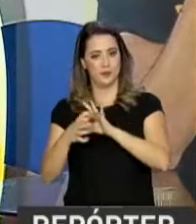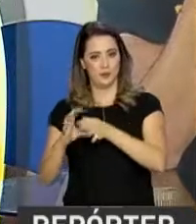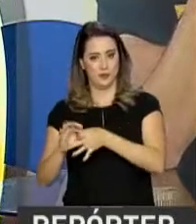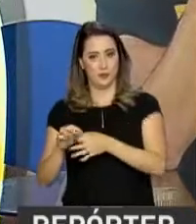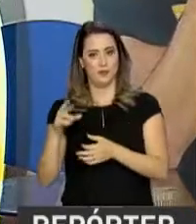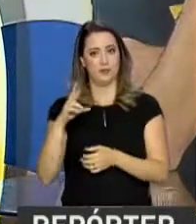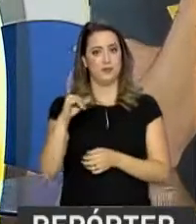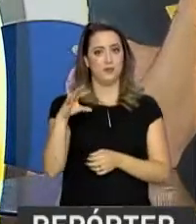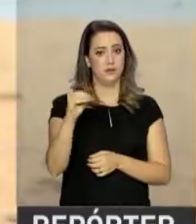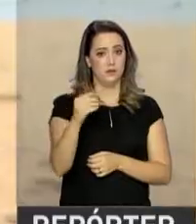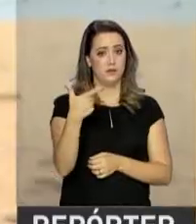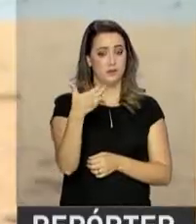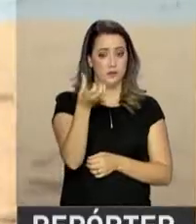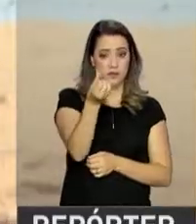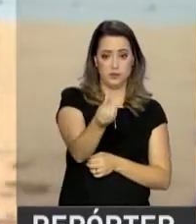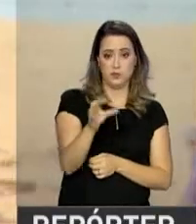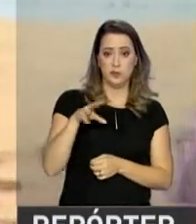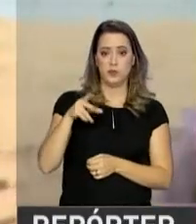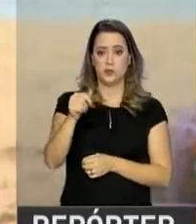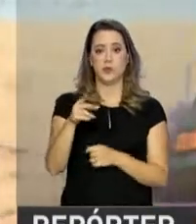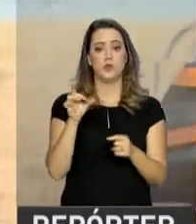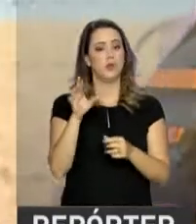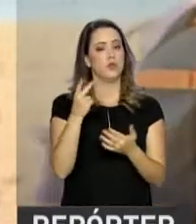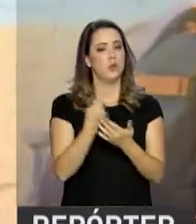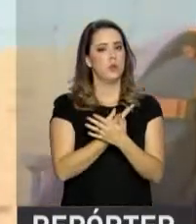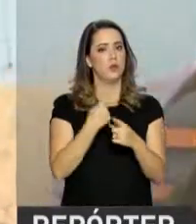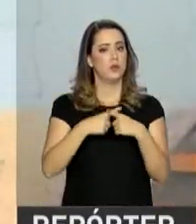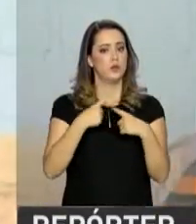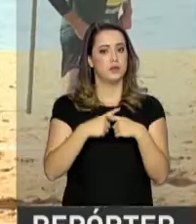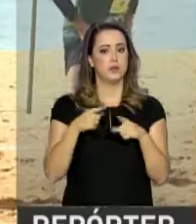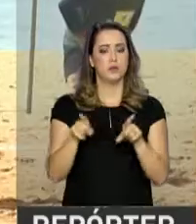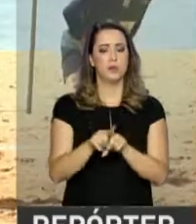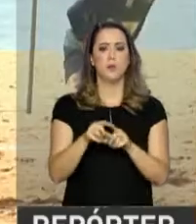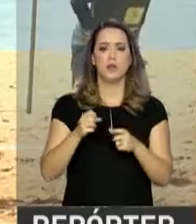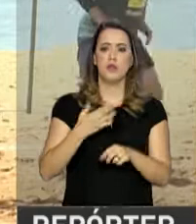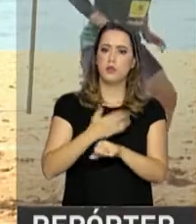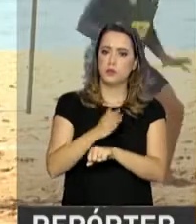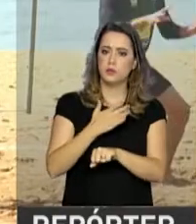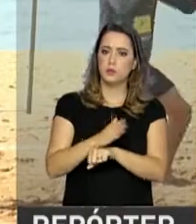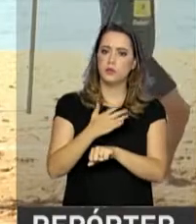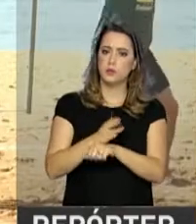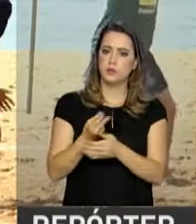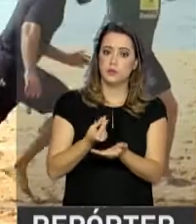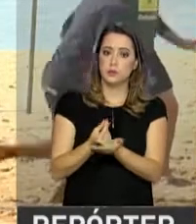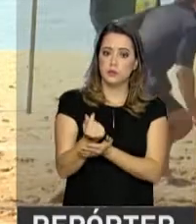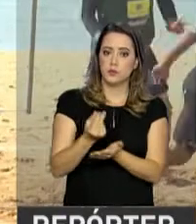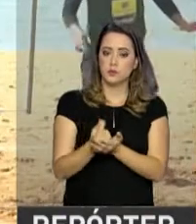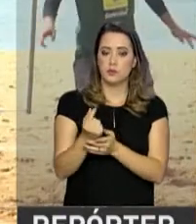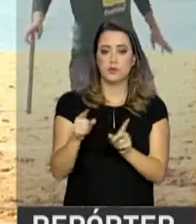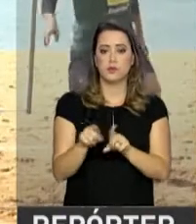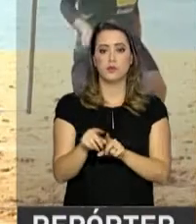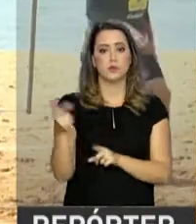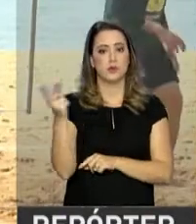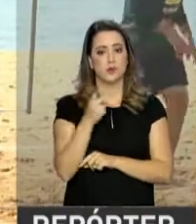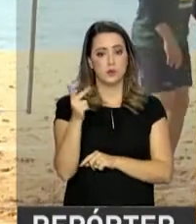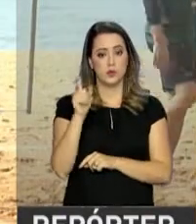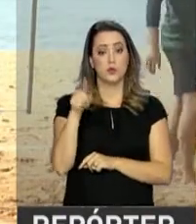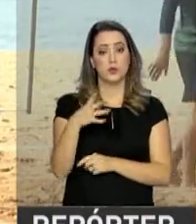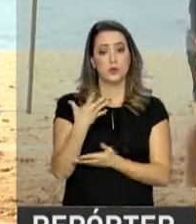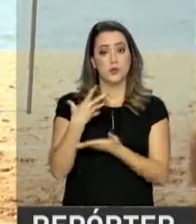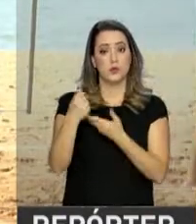2016. Tudo isso só foi possível graças a muito treino e investimento. Os dois são